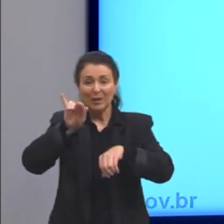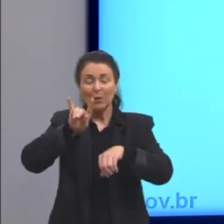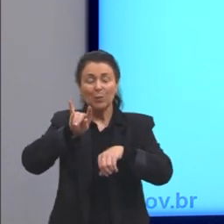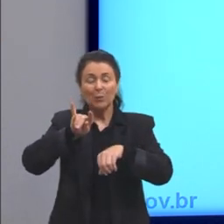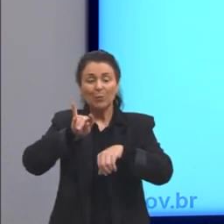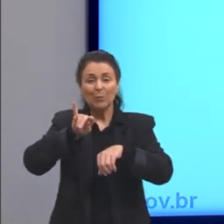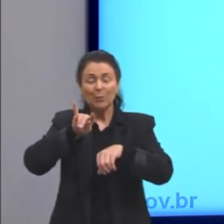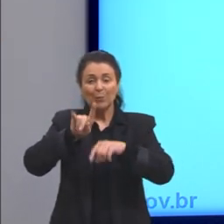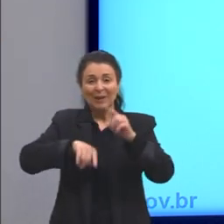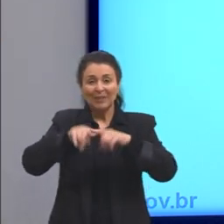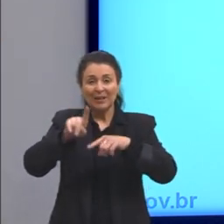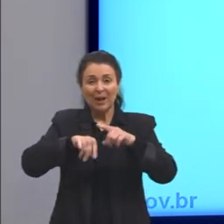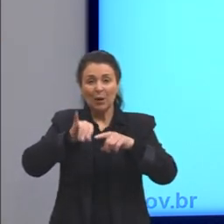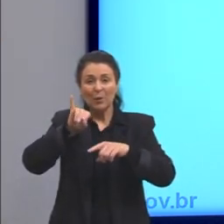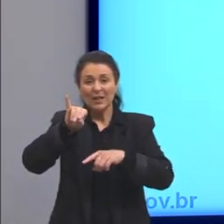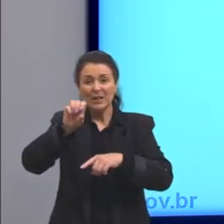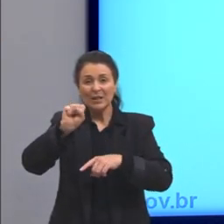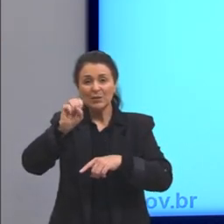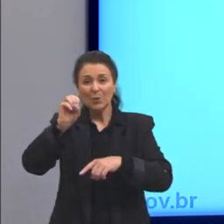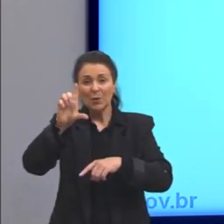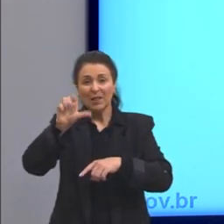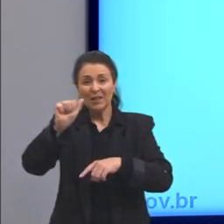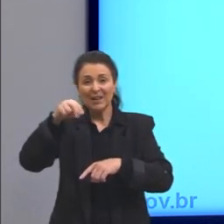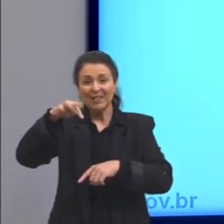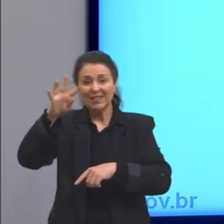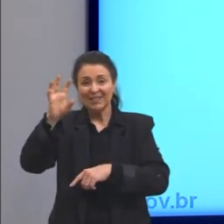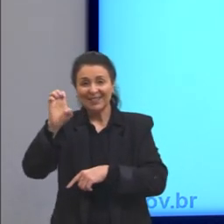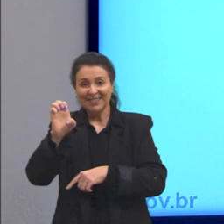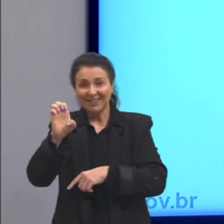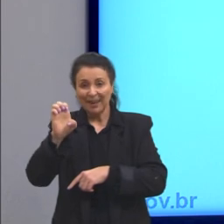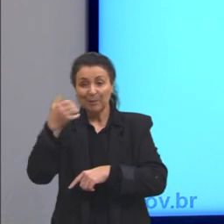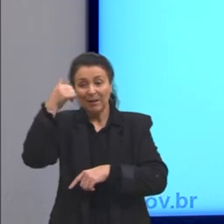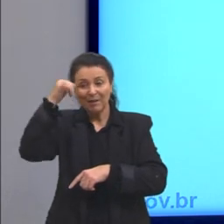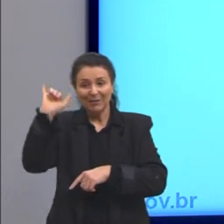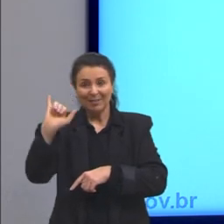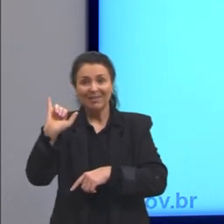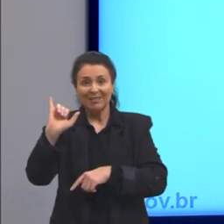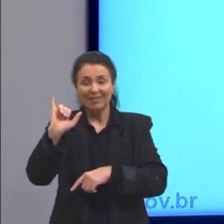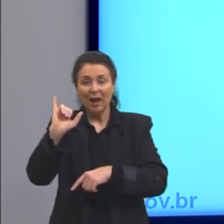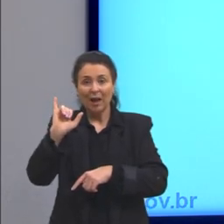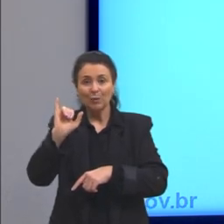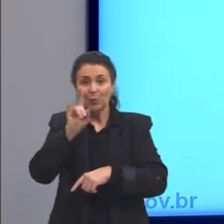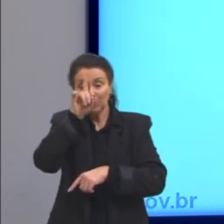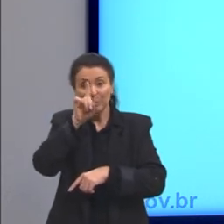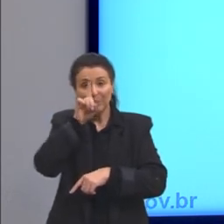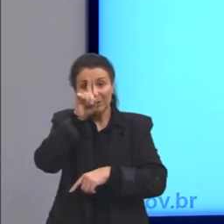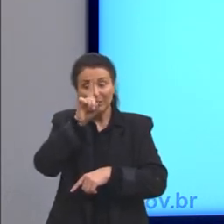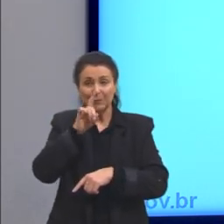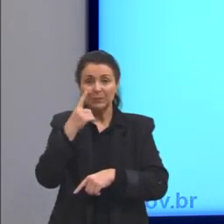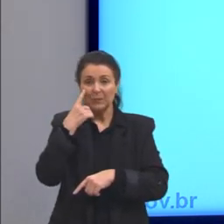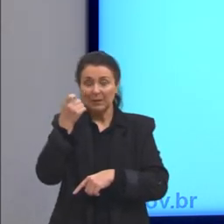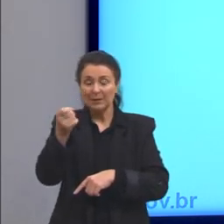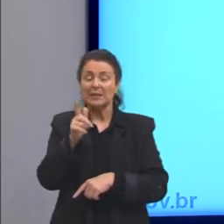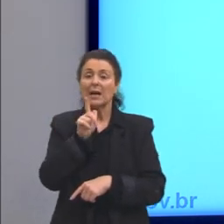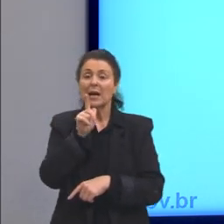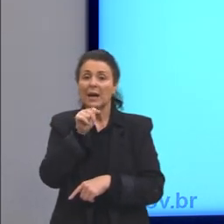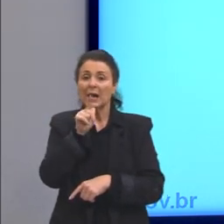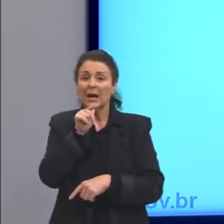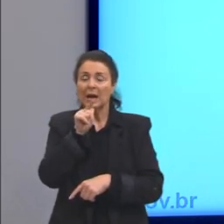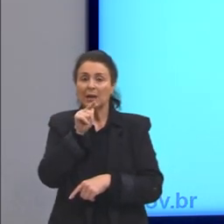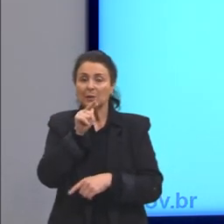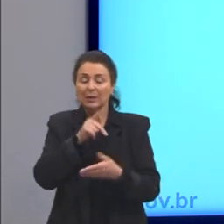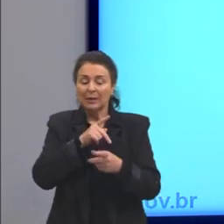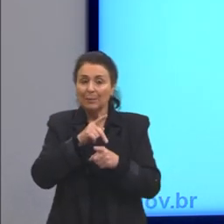para que não aconteça, para que não se agite tão fácil. Então, pessoal, uma coisa interessante, a água, em seu estado